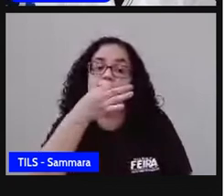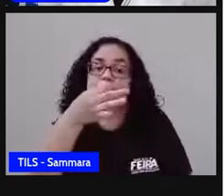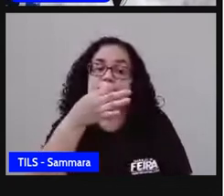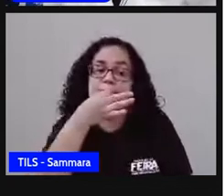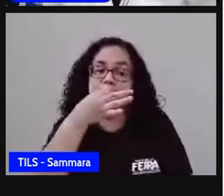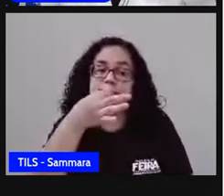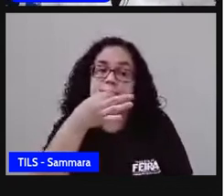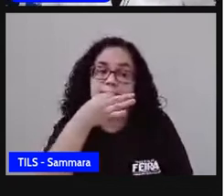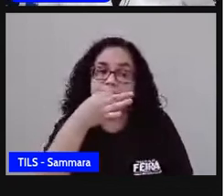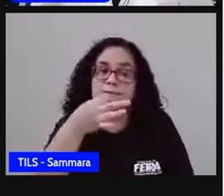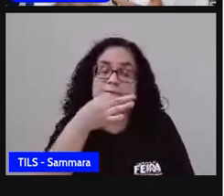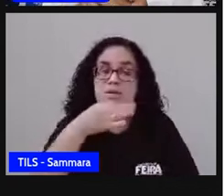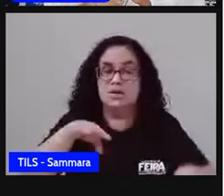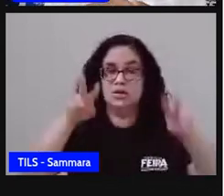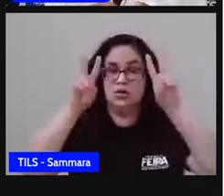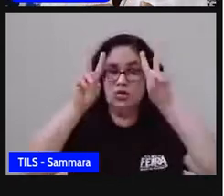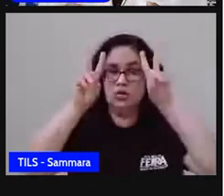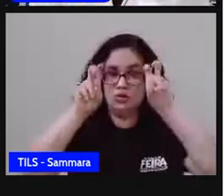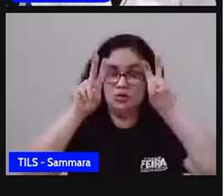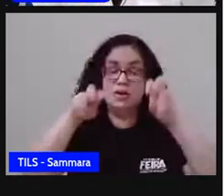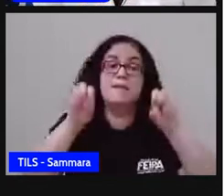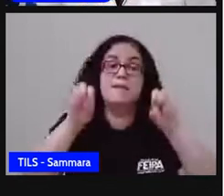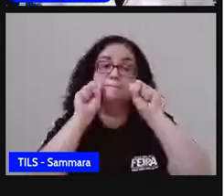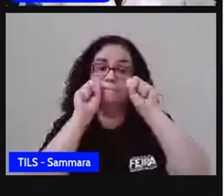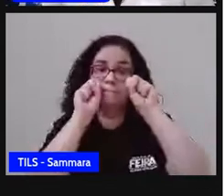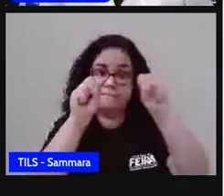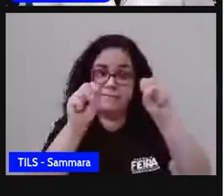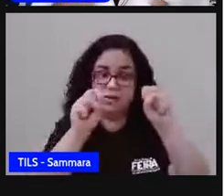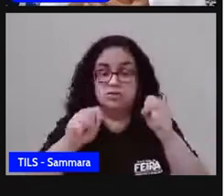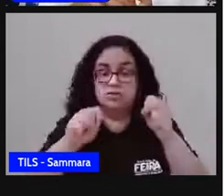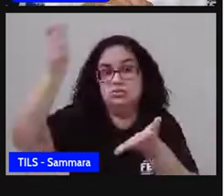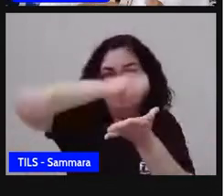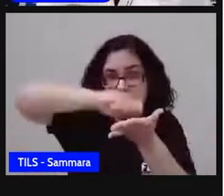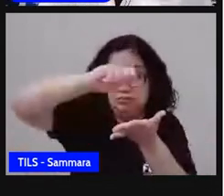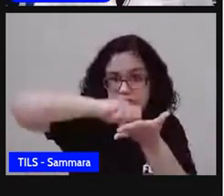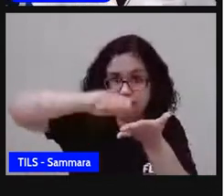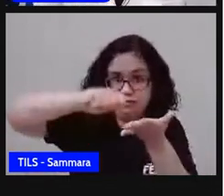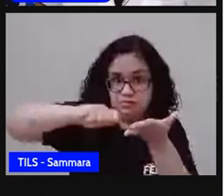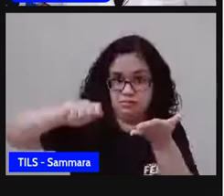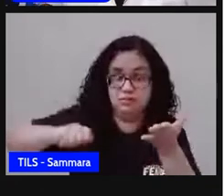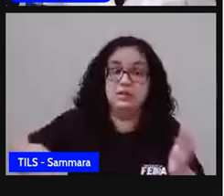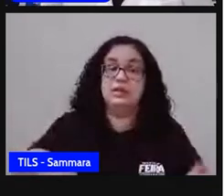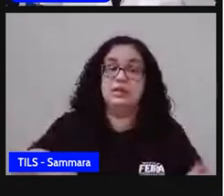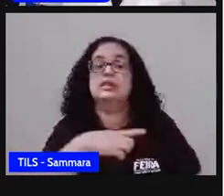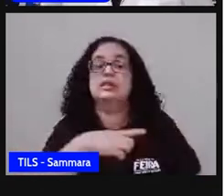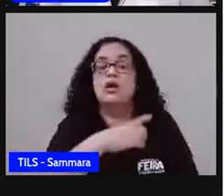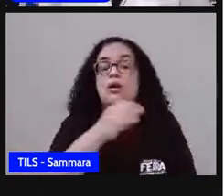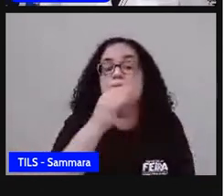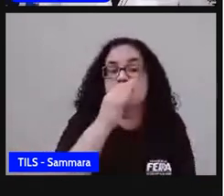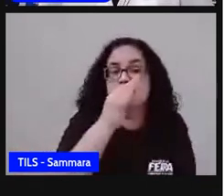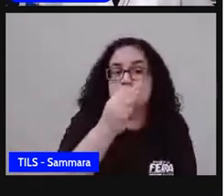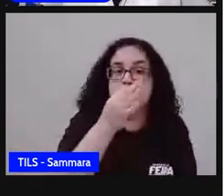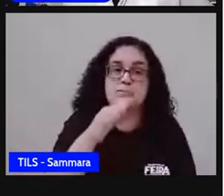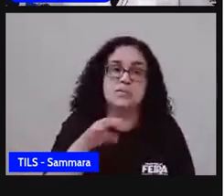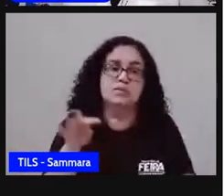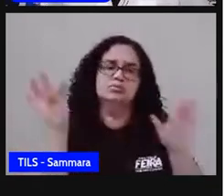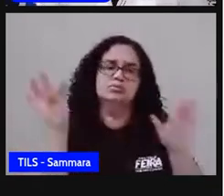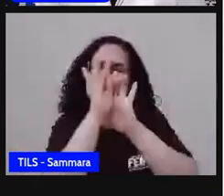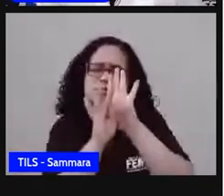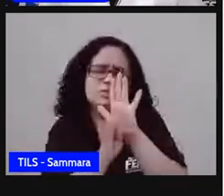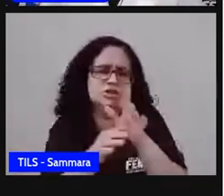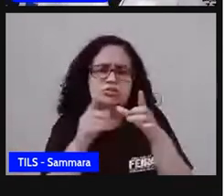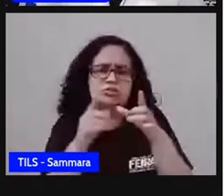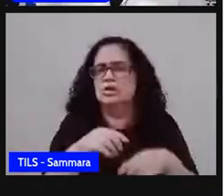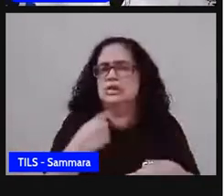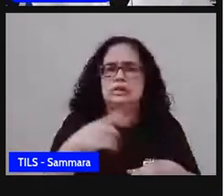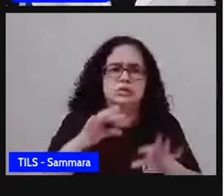respeito desse tema. e aí você pode registrar, escrever essas suas opiniões em um formato de um texto, um texto pequeno,